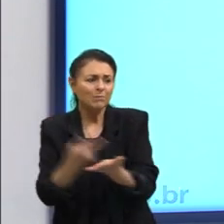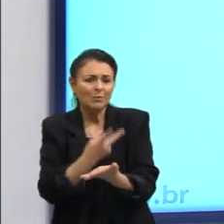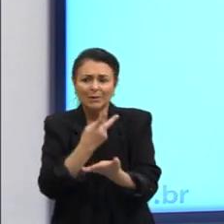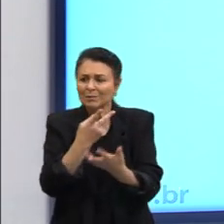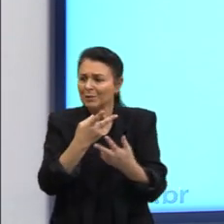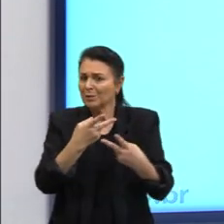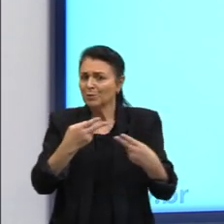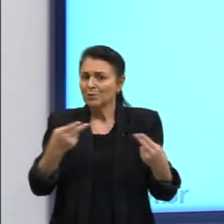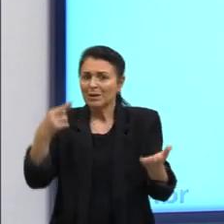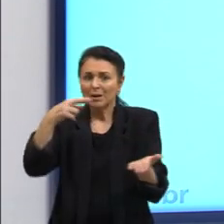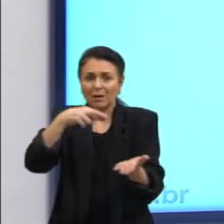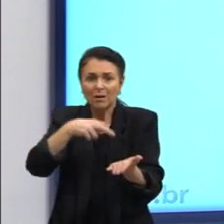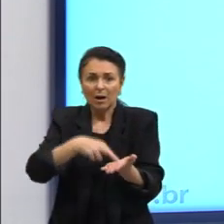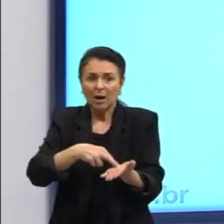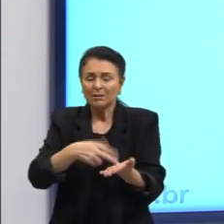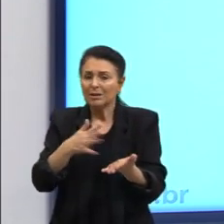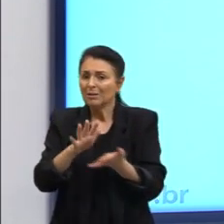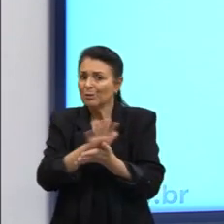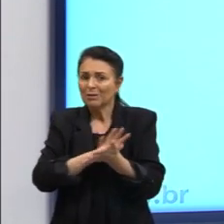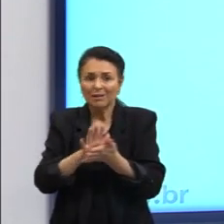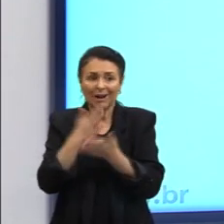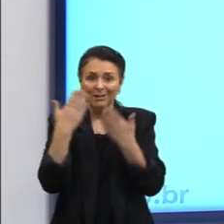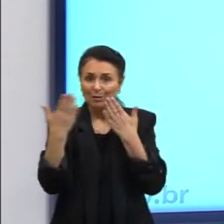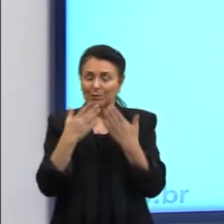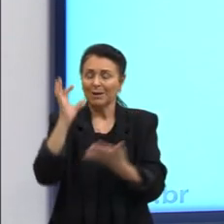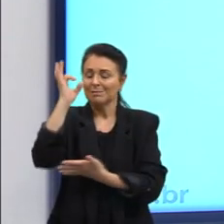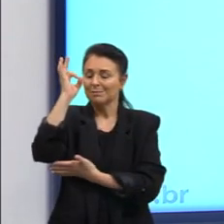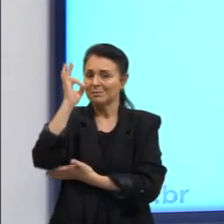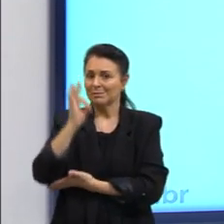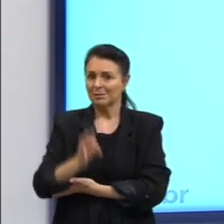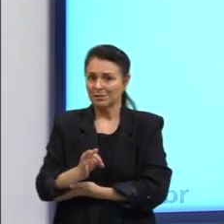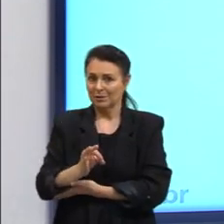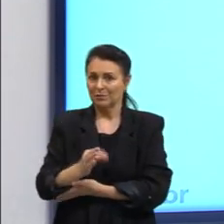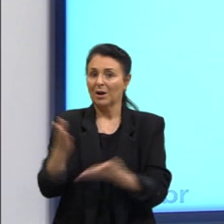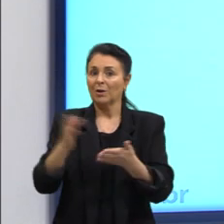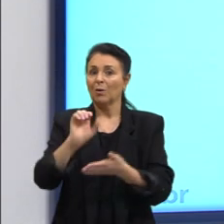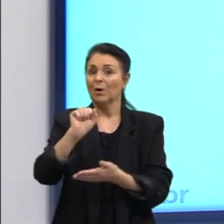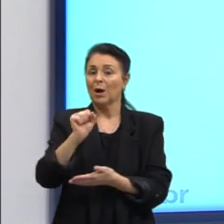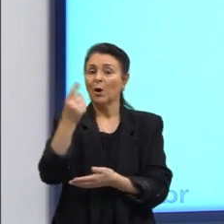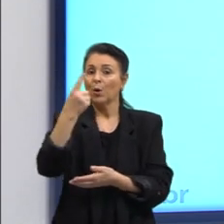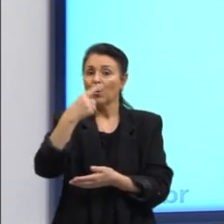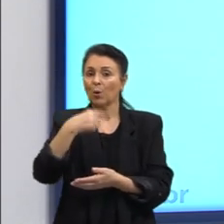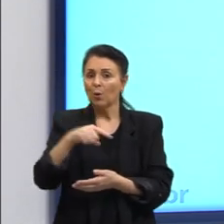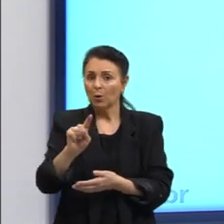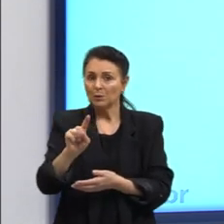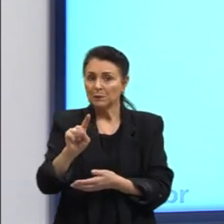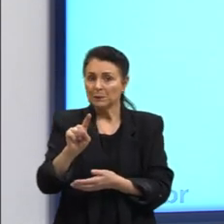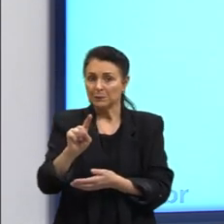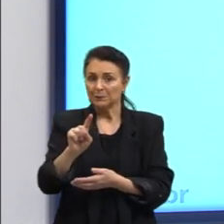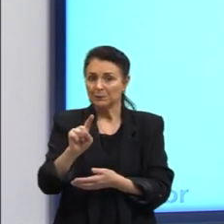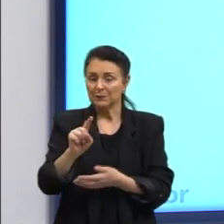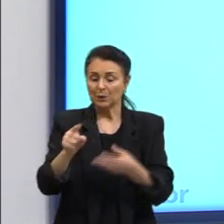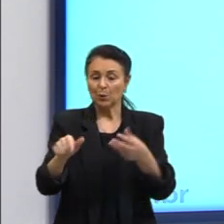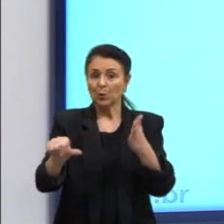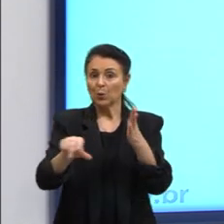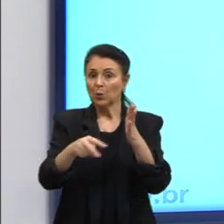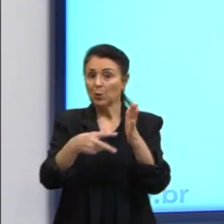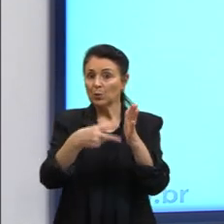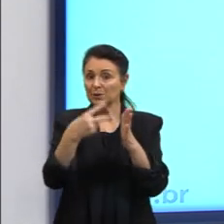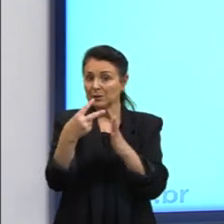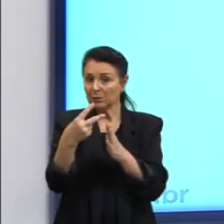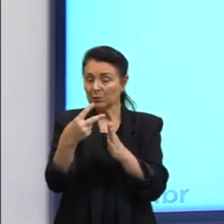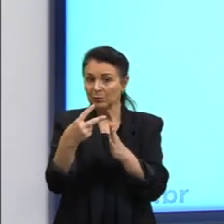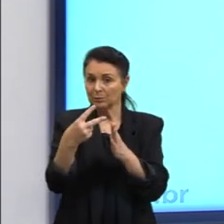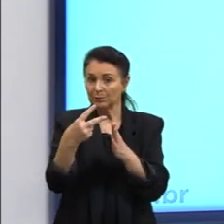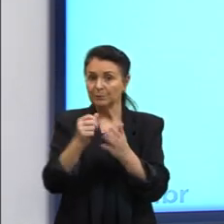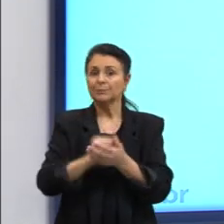Que não deixa dúvida Então são certezas O subjuntivo Para falar de acções Hipotéticas Possíveis